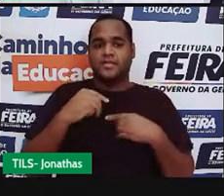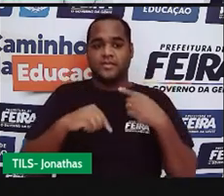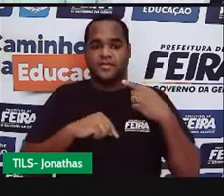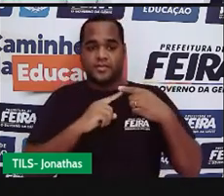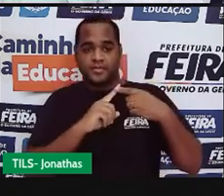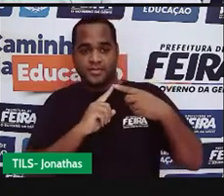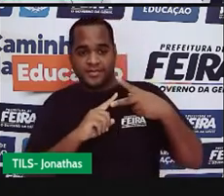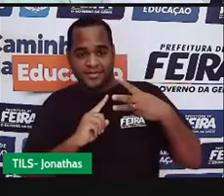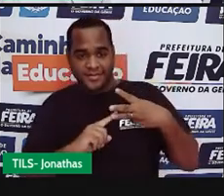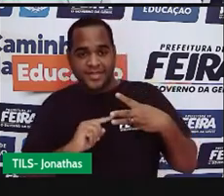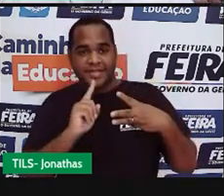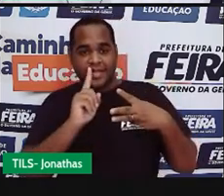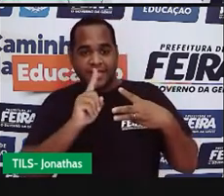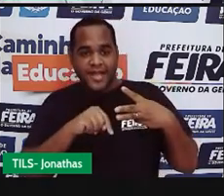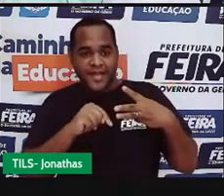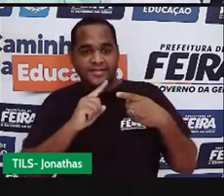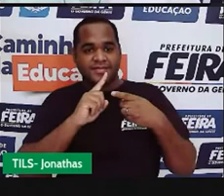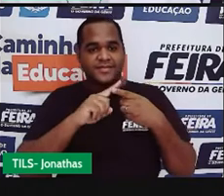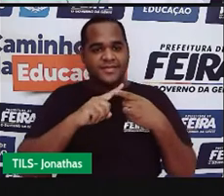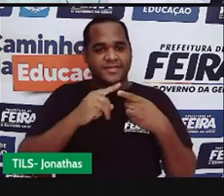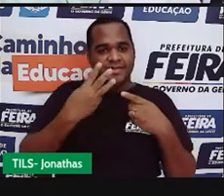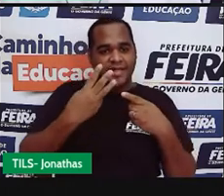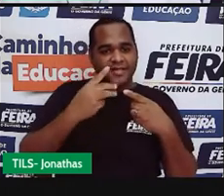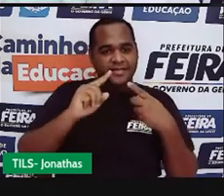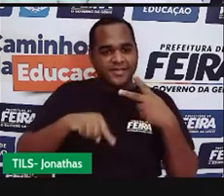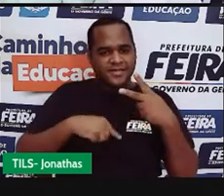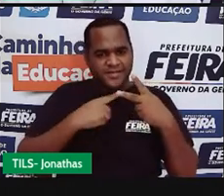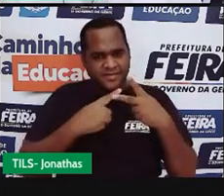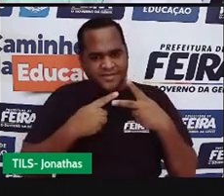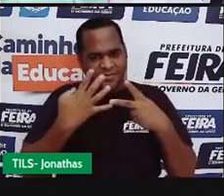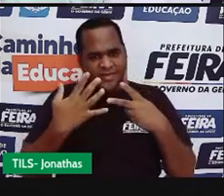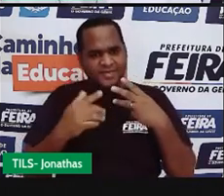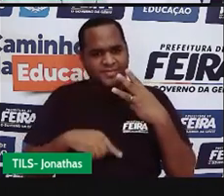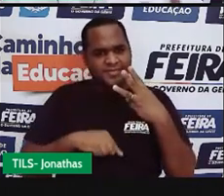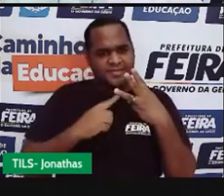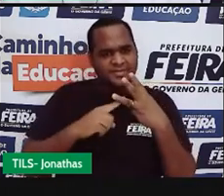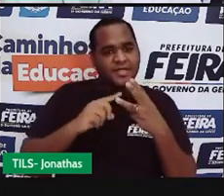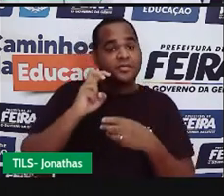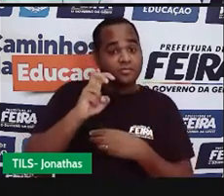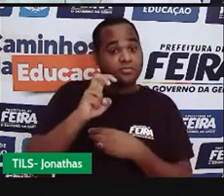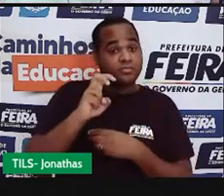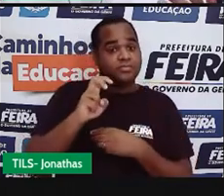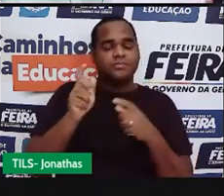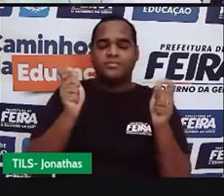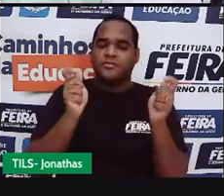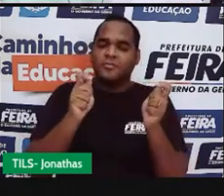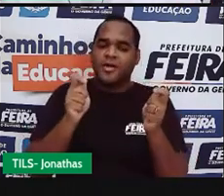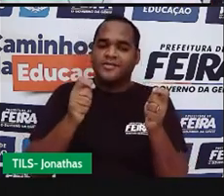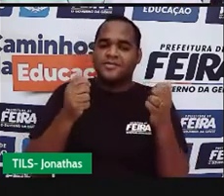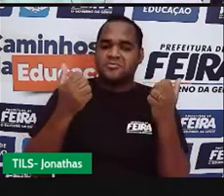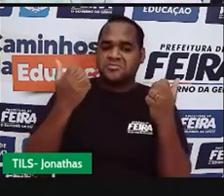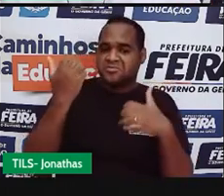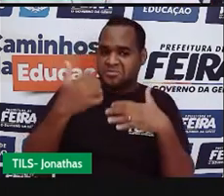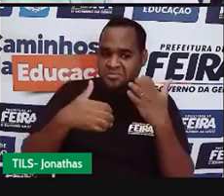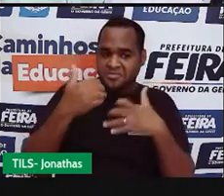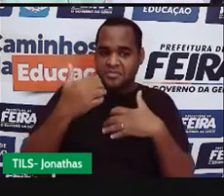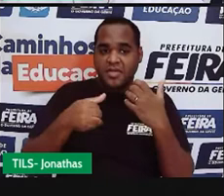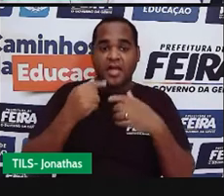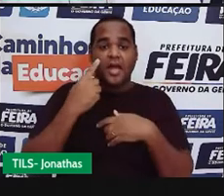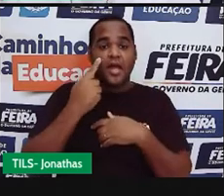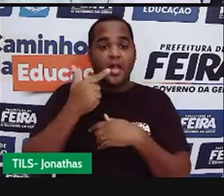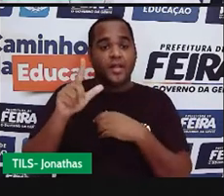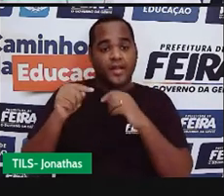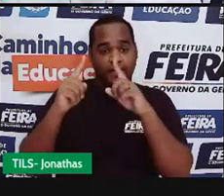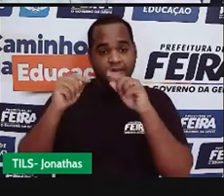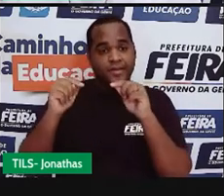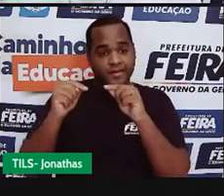medidas, essas três medidas vão, né? Ou podem ser três medidas dos lados de um